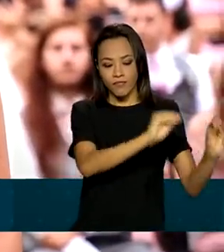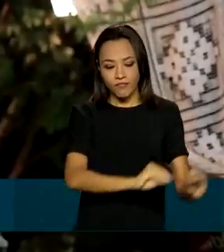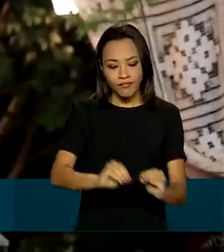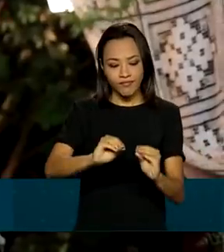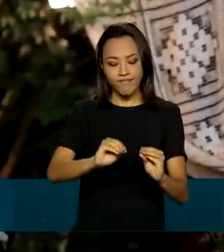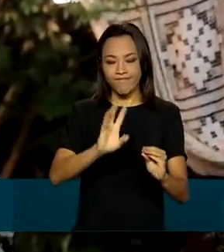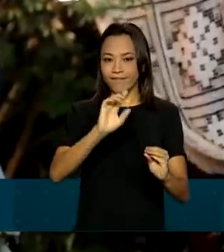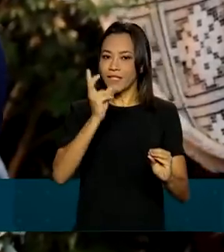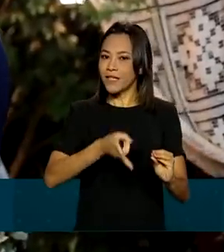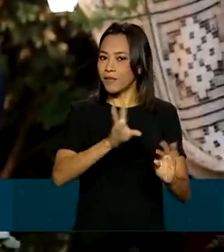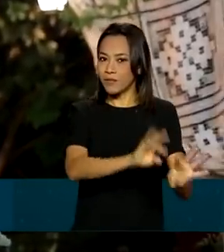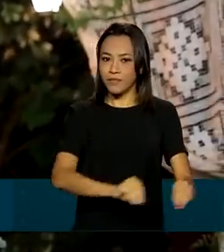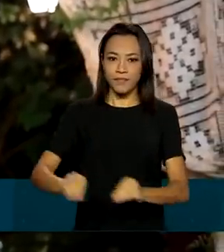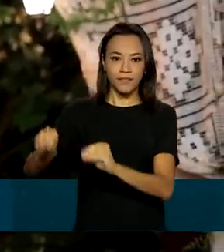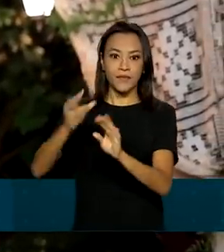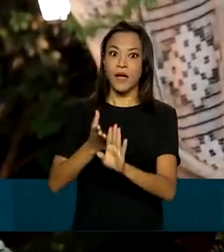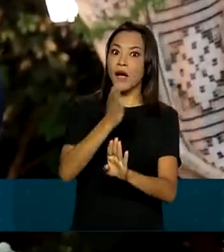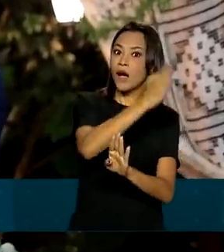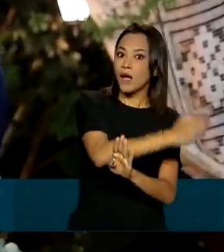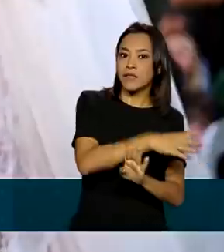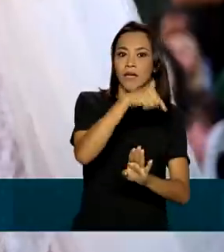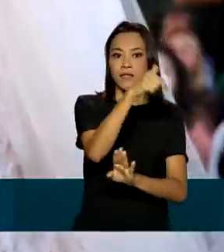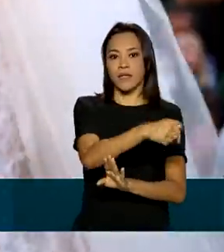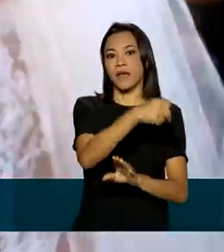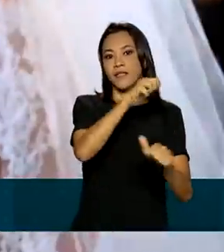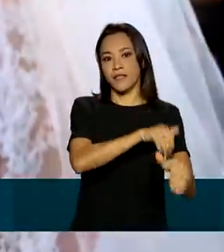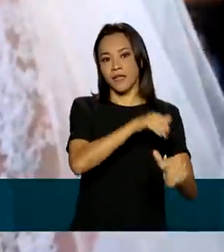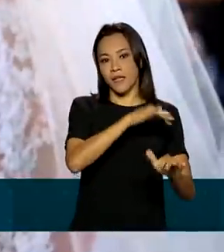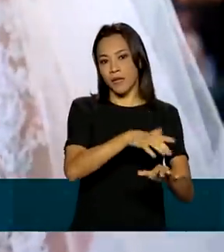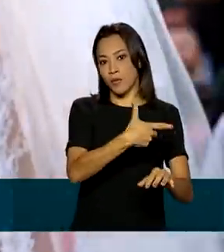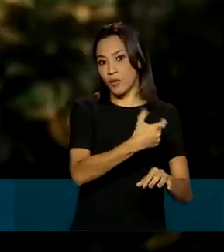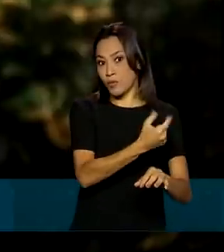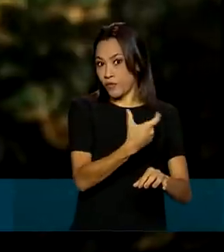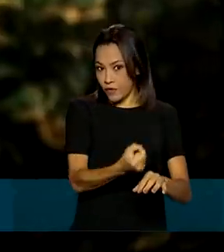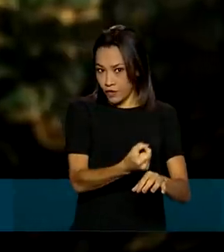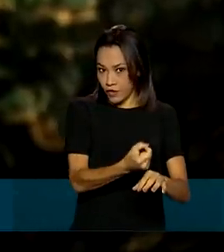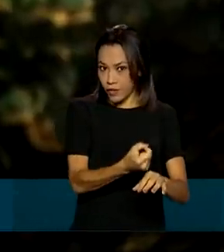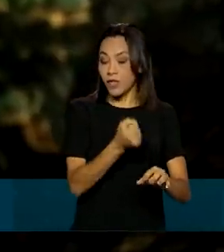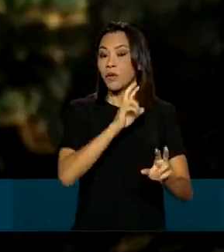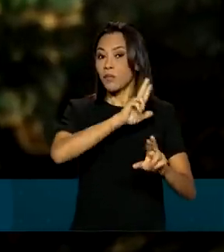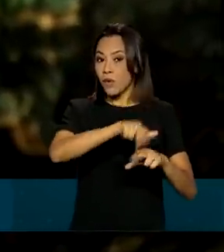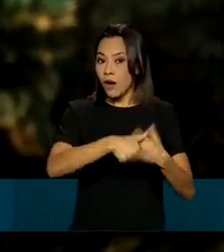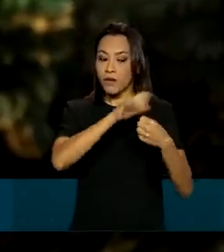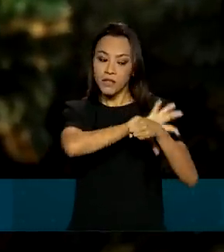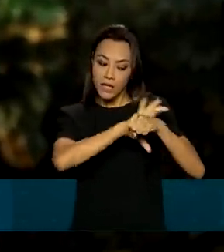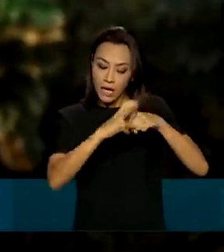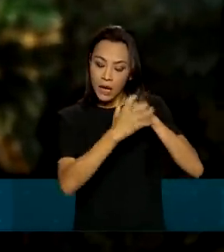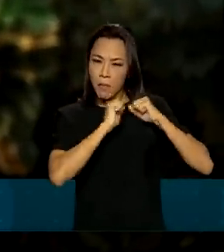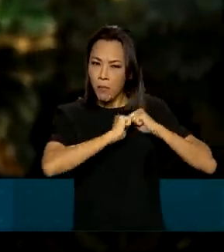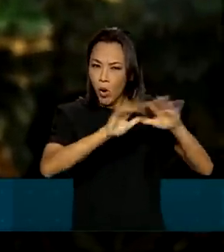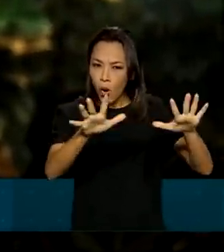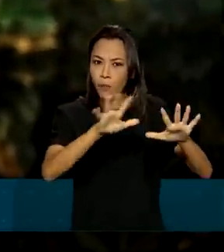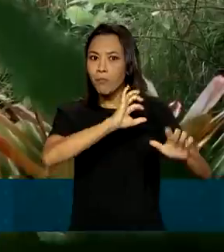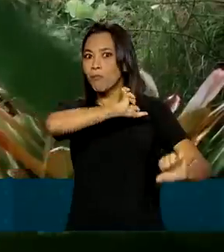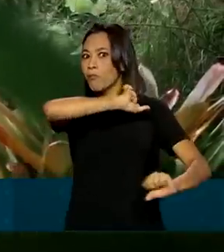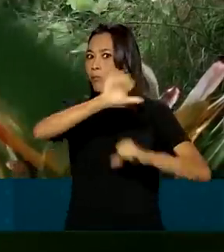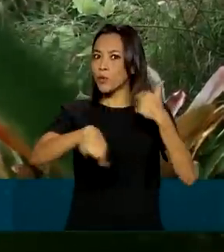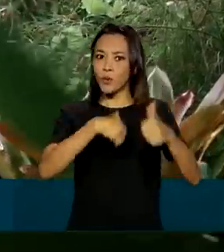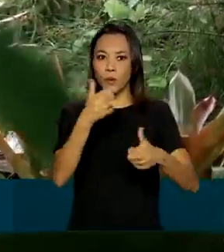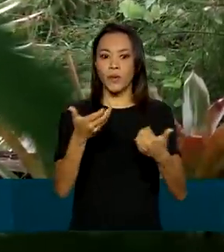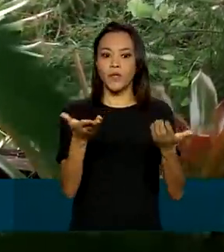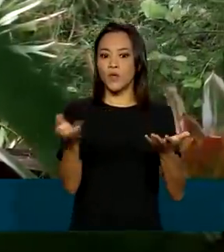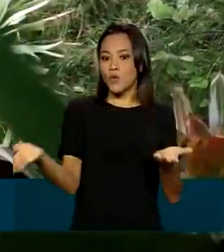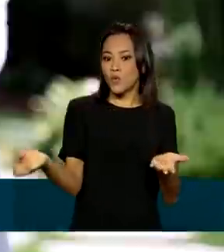cerimônia, marcada inicialmente para 7 de setembro de 2020. A pandemia do coronavírus mudou os planos e